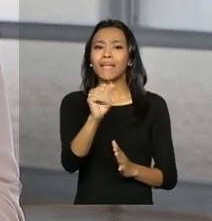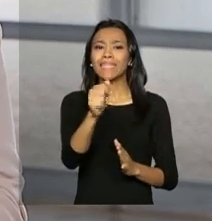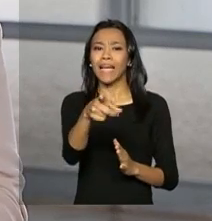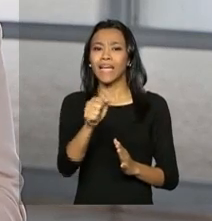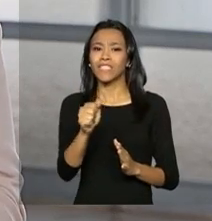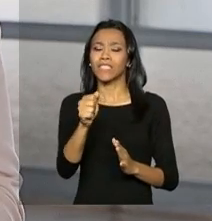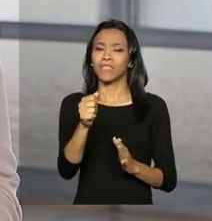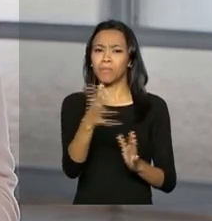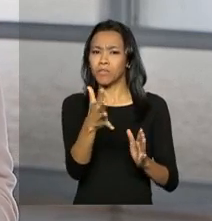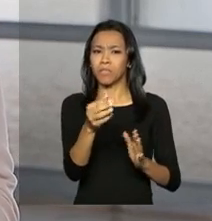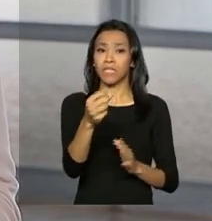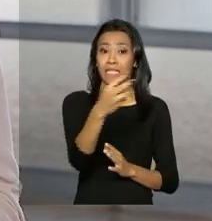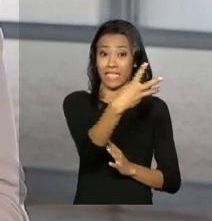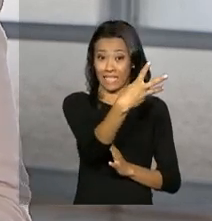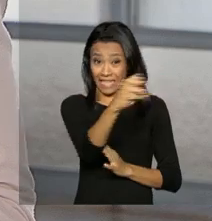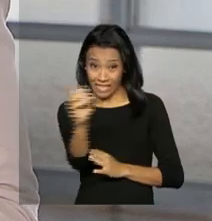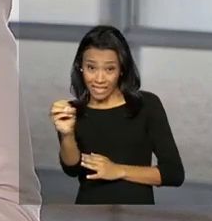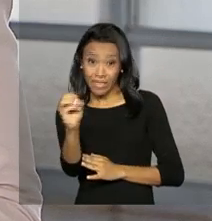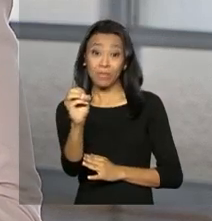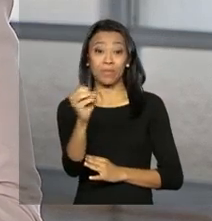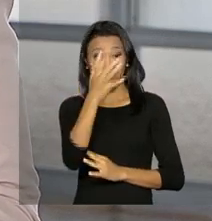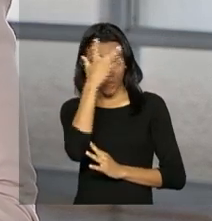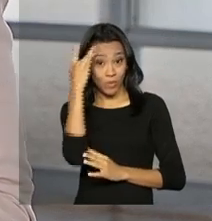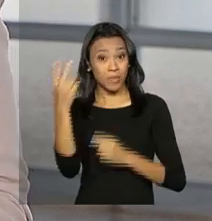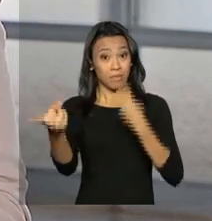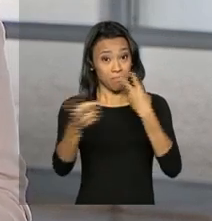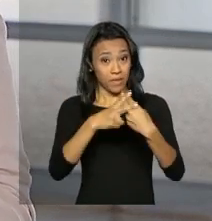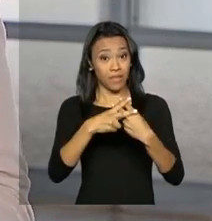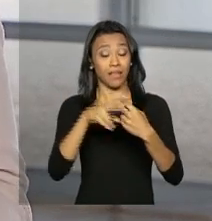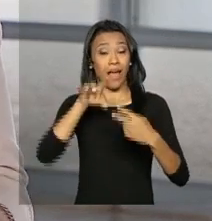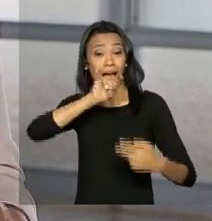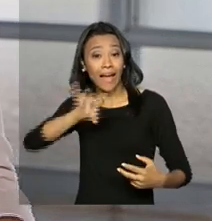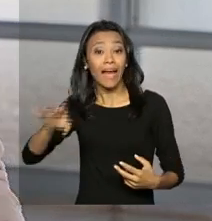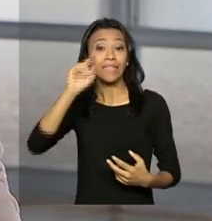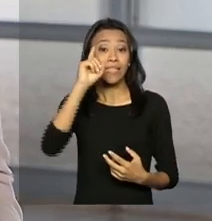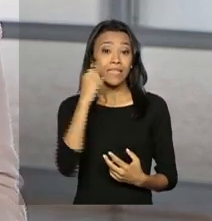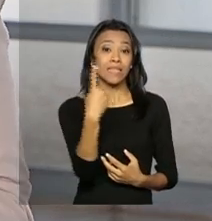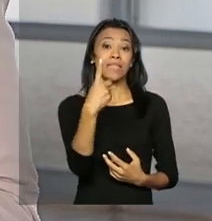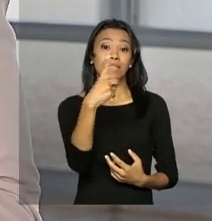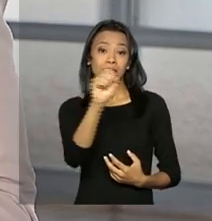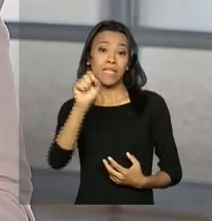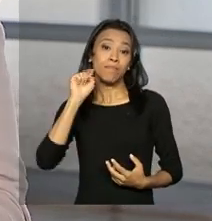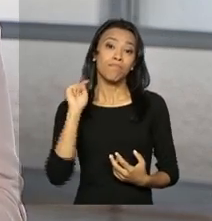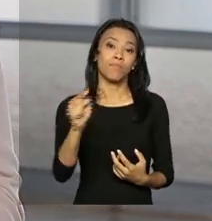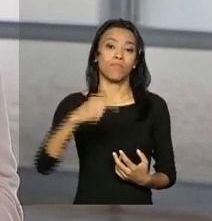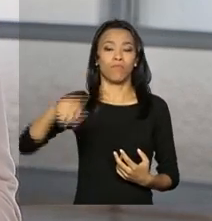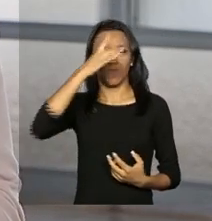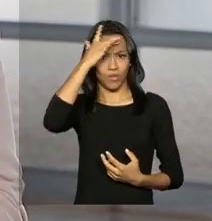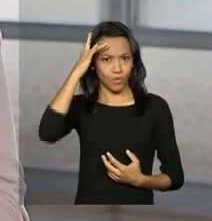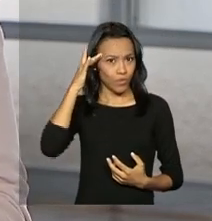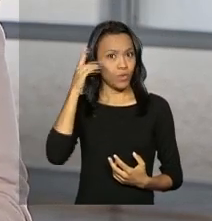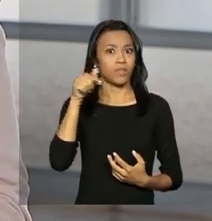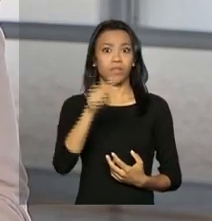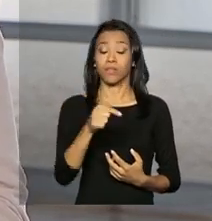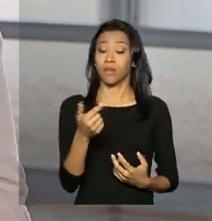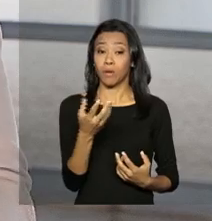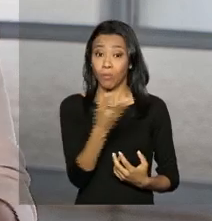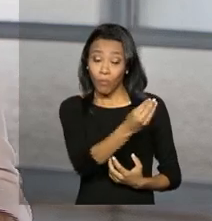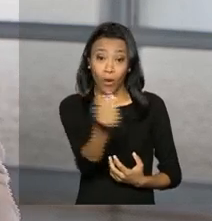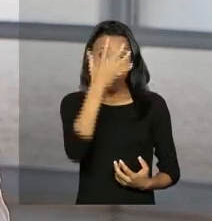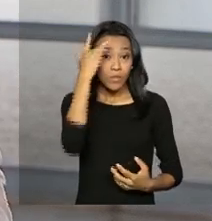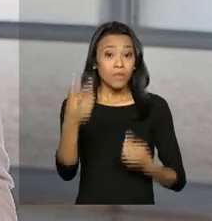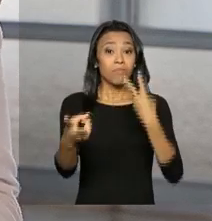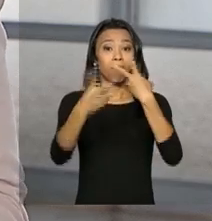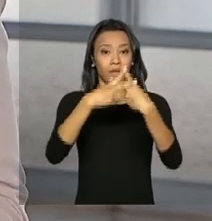presos a cada 100 mil habitantes. Isso coloca o Brasil como a quarta nação com o maior número absoluto de presos